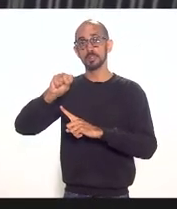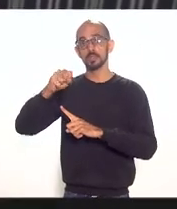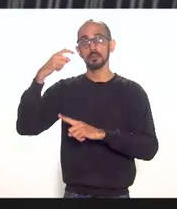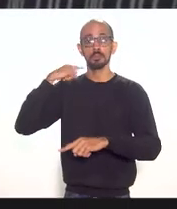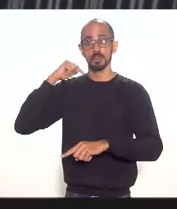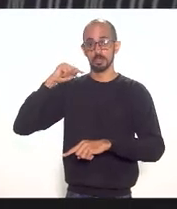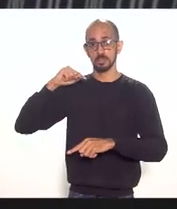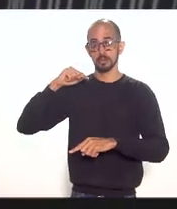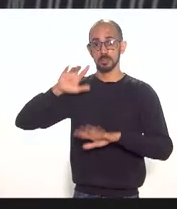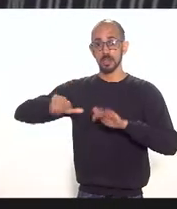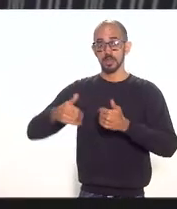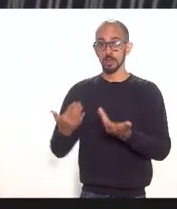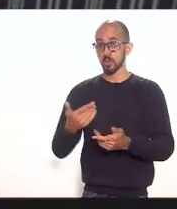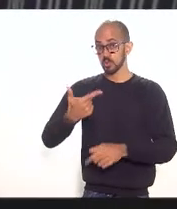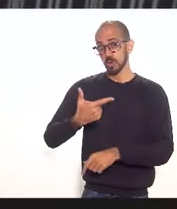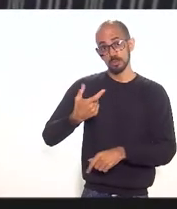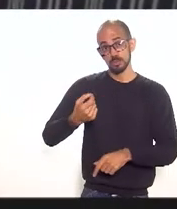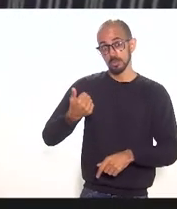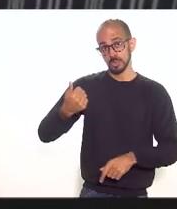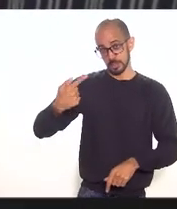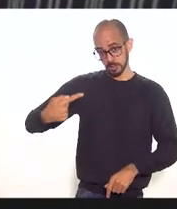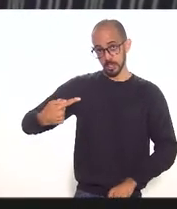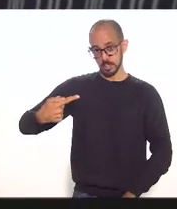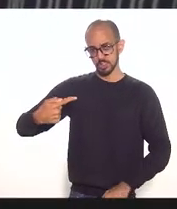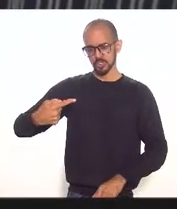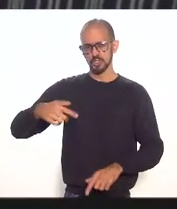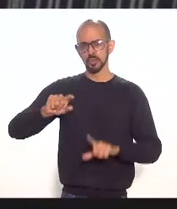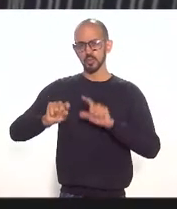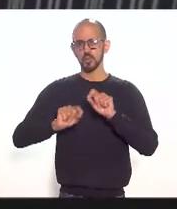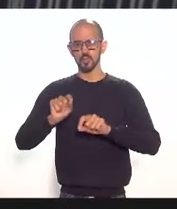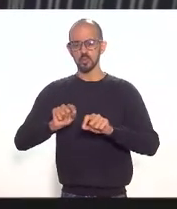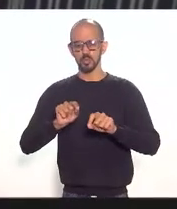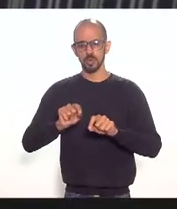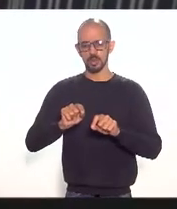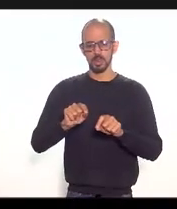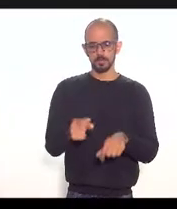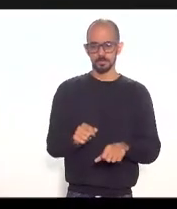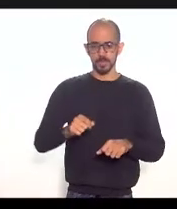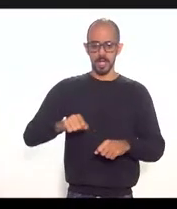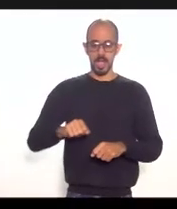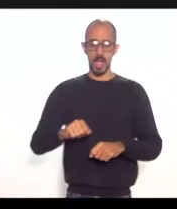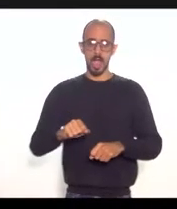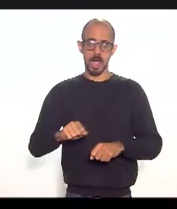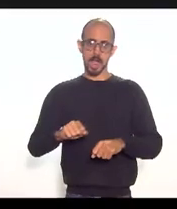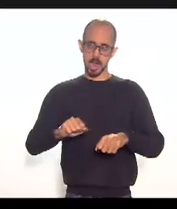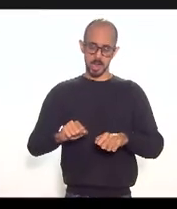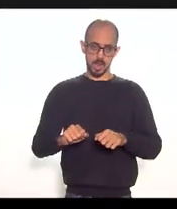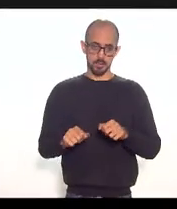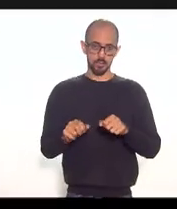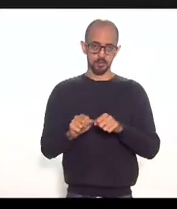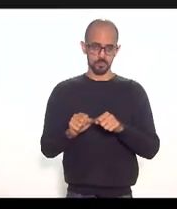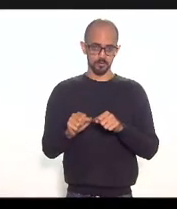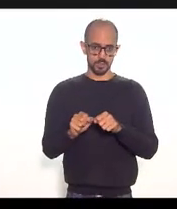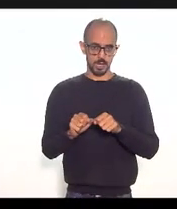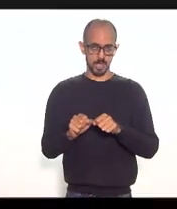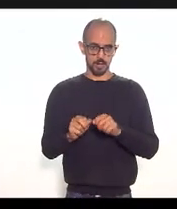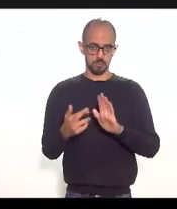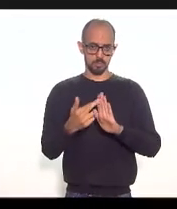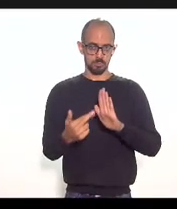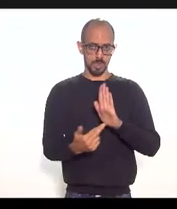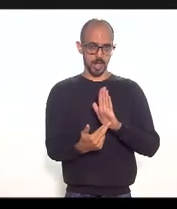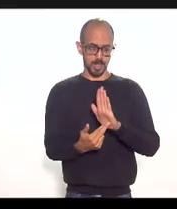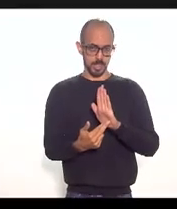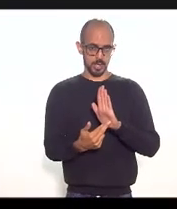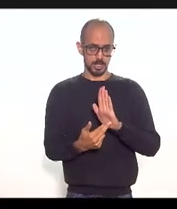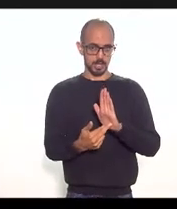que em 2017 a Secretaria de Aviação Civil produziu uma nota técnica em conjunto com o Ministério